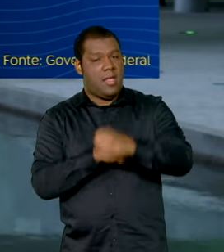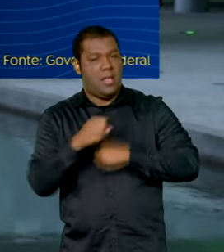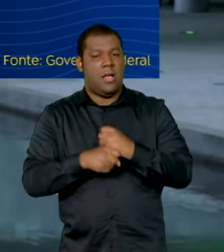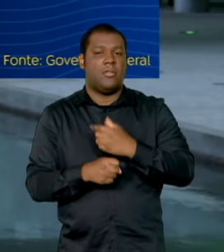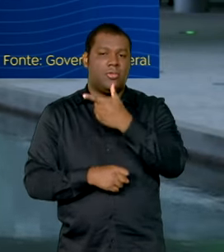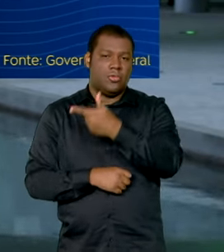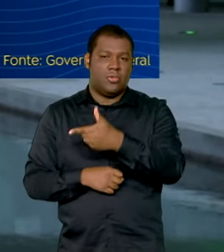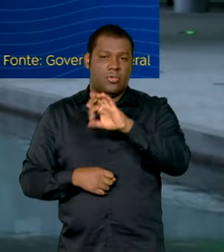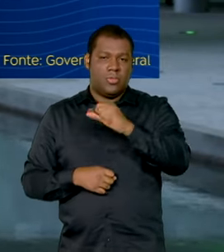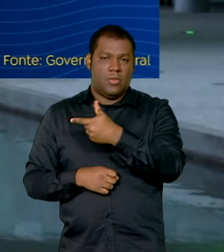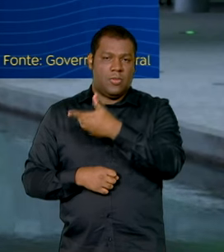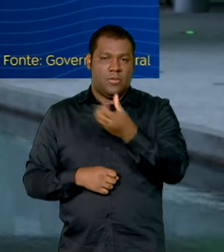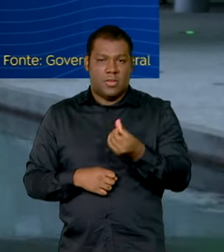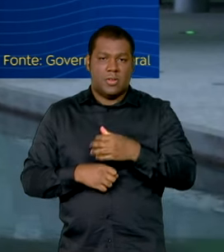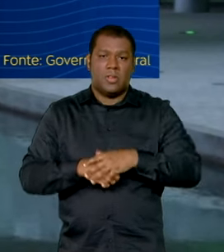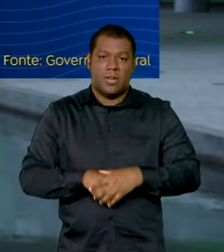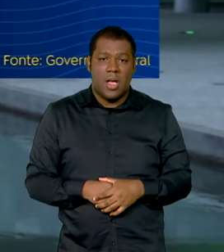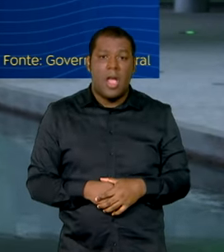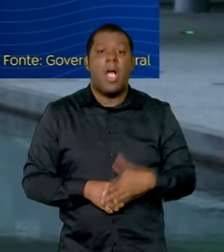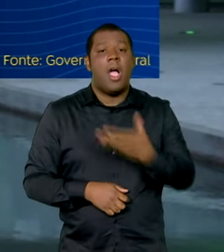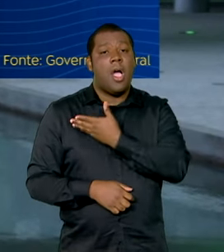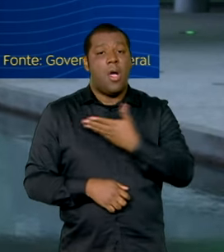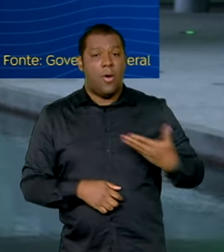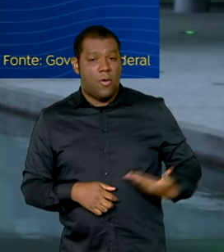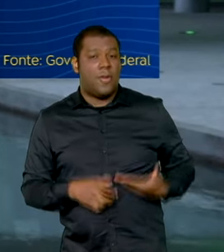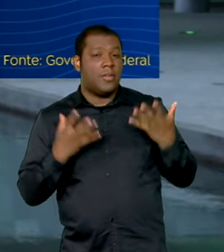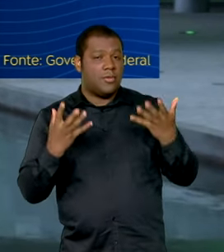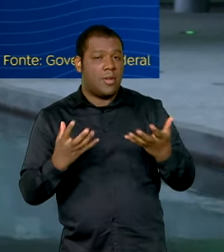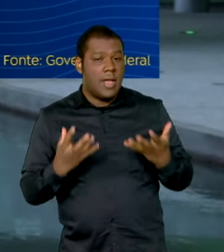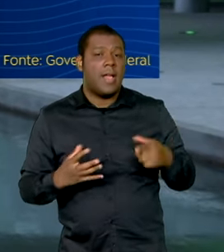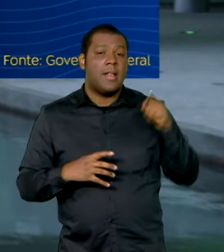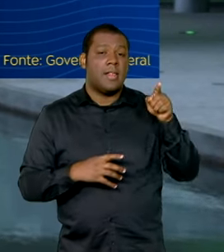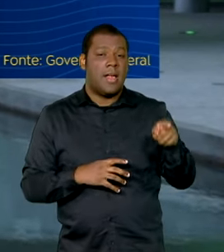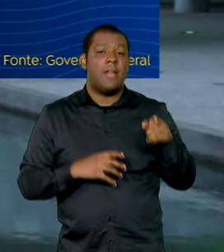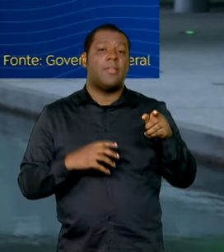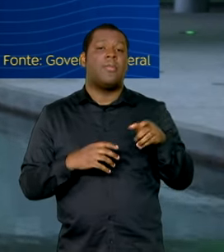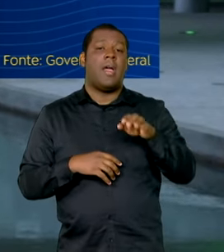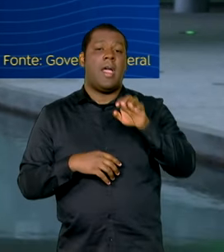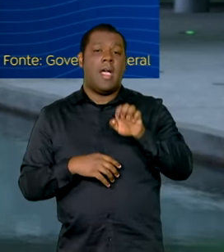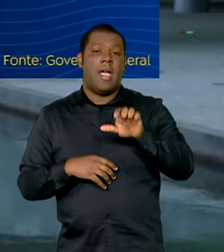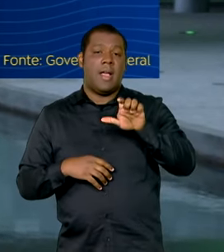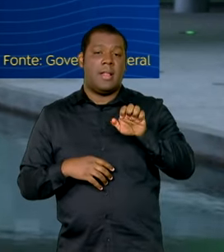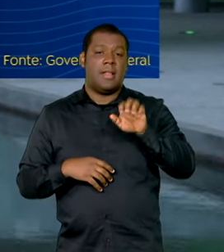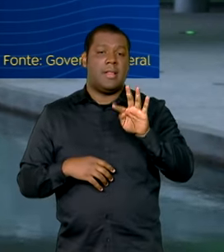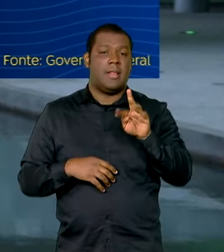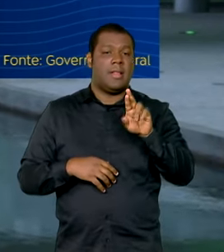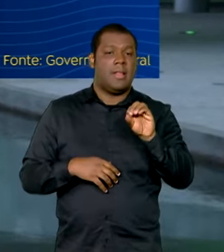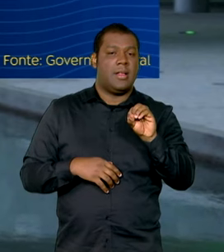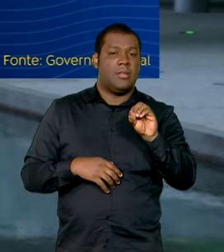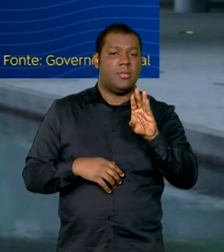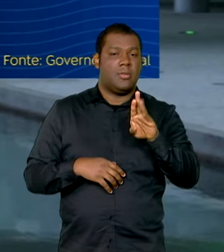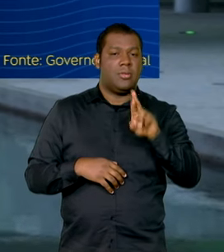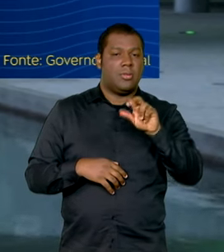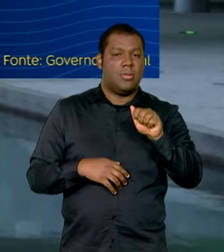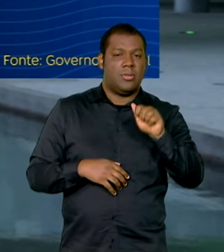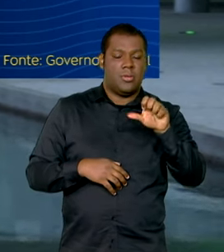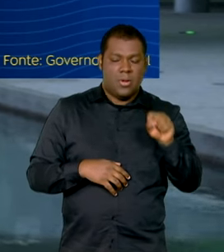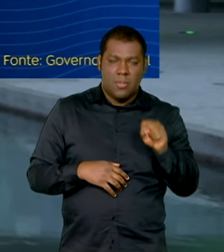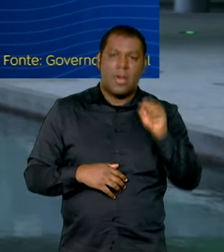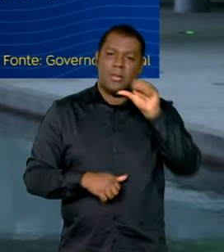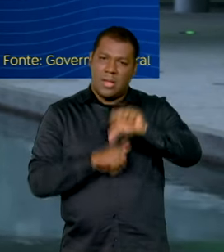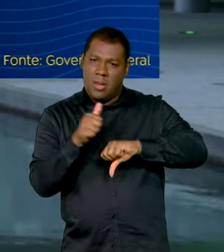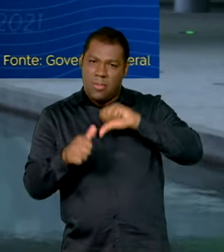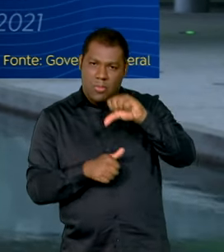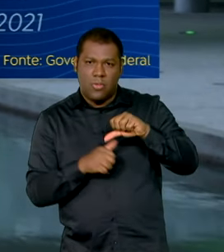deve usar recursos da privatização da Eletrobras para quitar antecipadamente os empréstimos contratados pelas distribuidoras